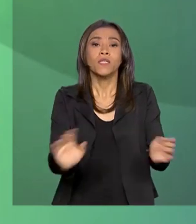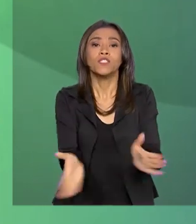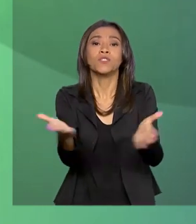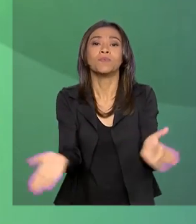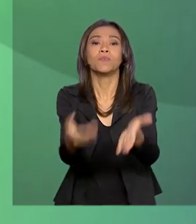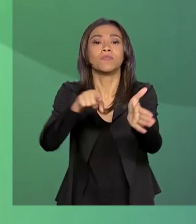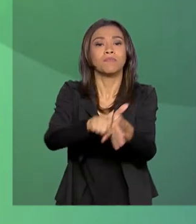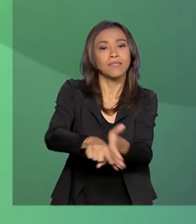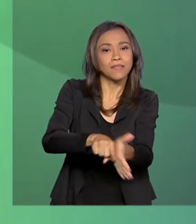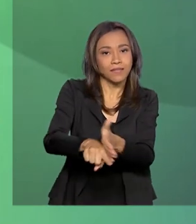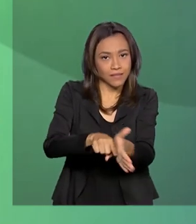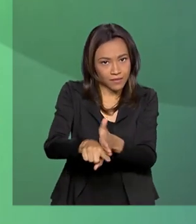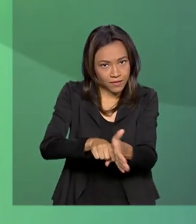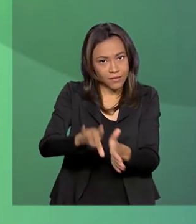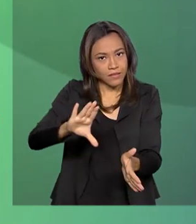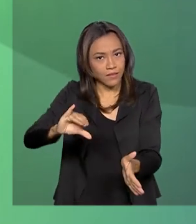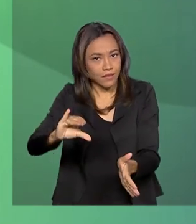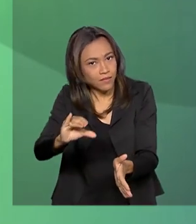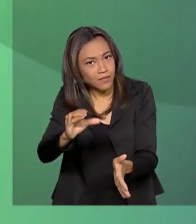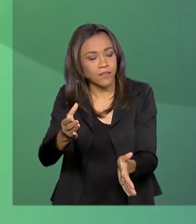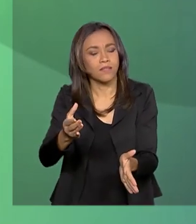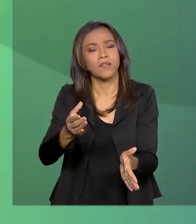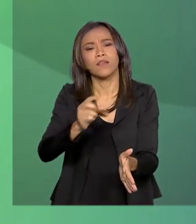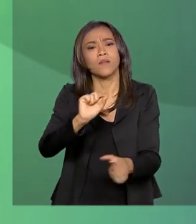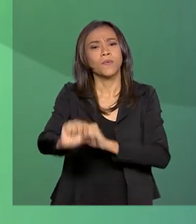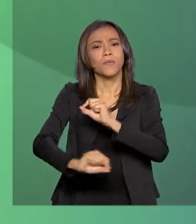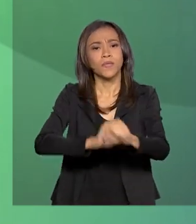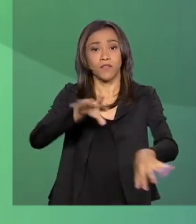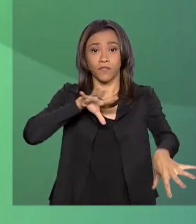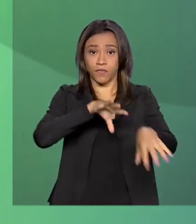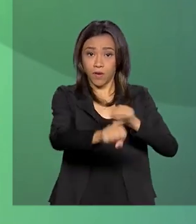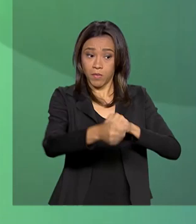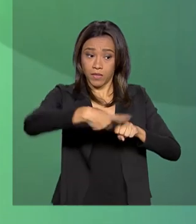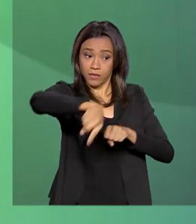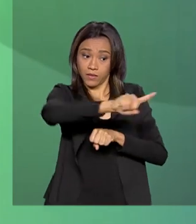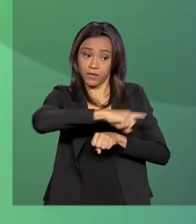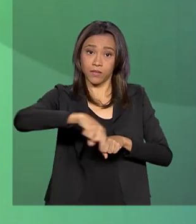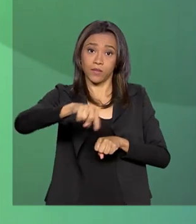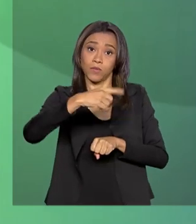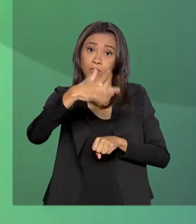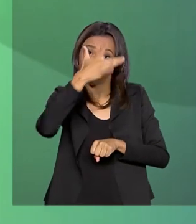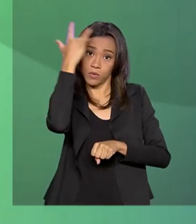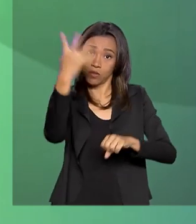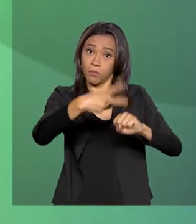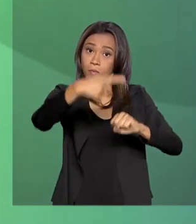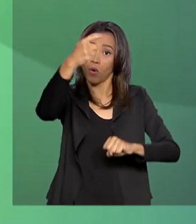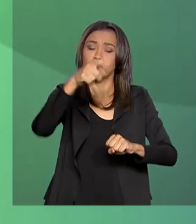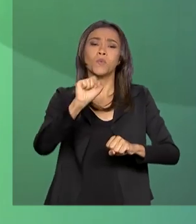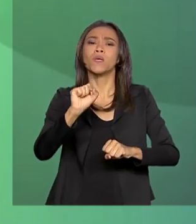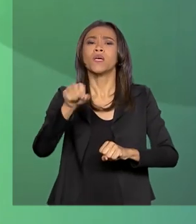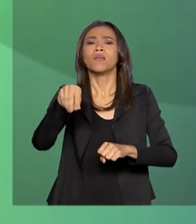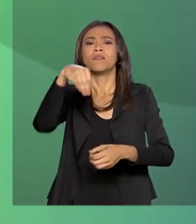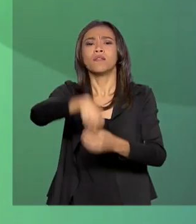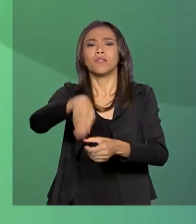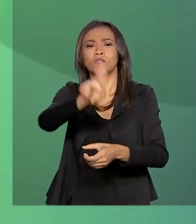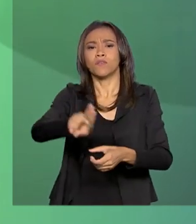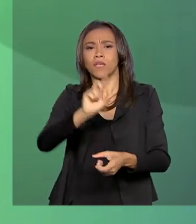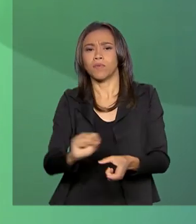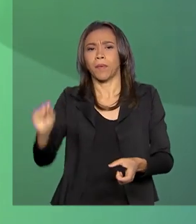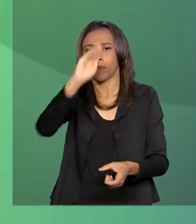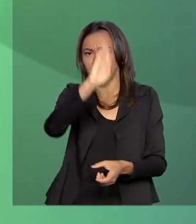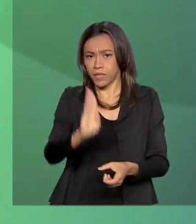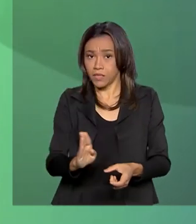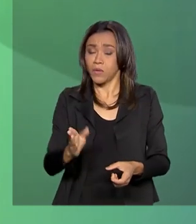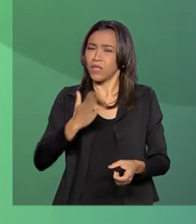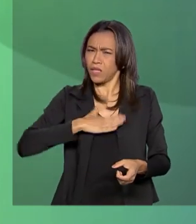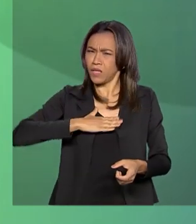científicas e a formação de recursos humanos pós-graduados em faculdades federais de todo o país. O PROCAD, que vai